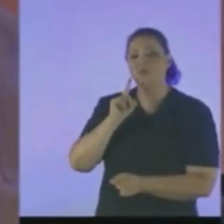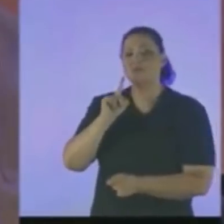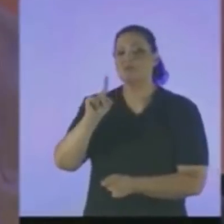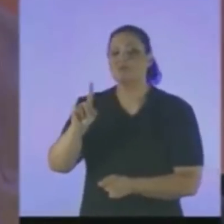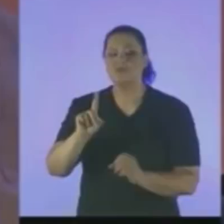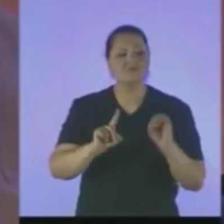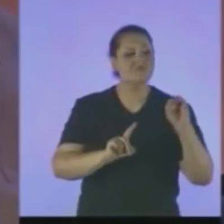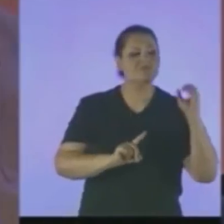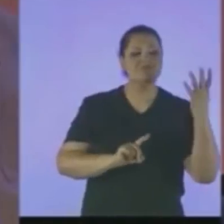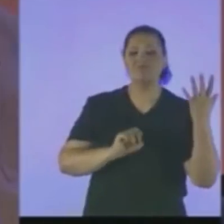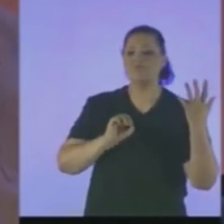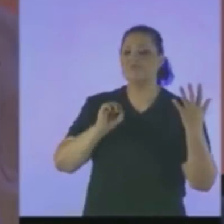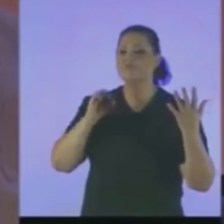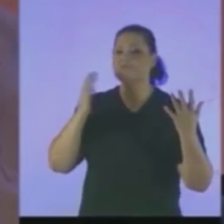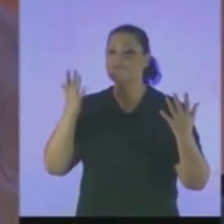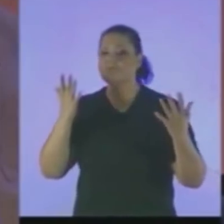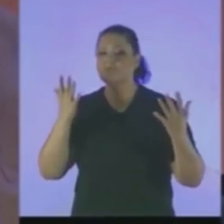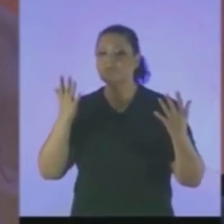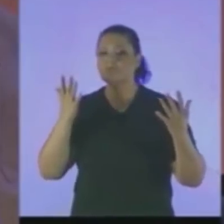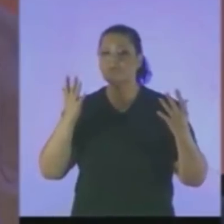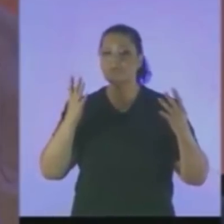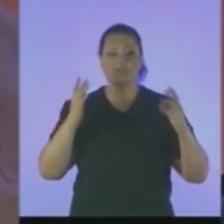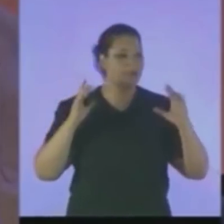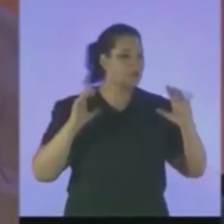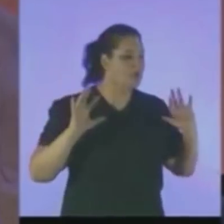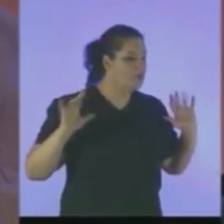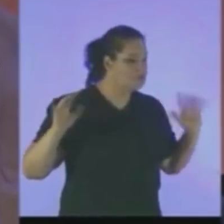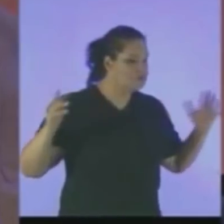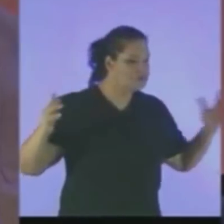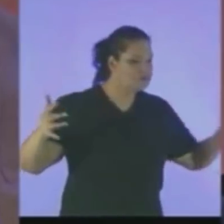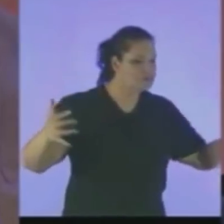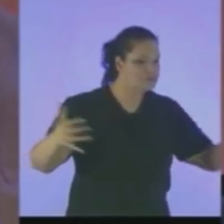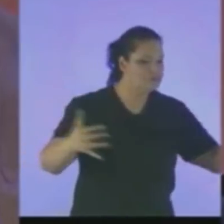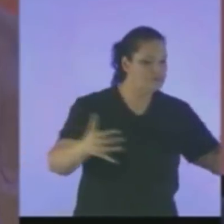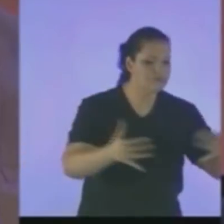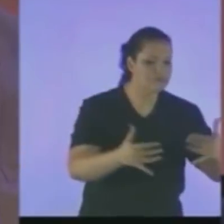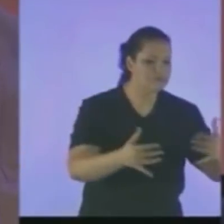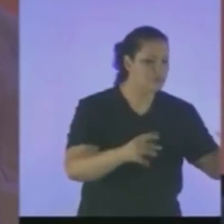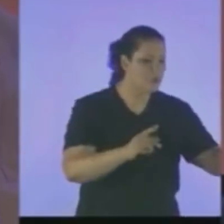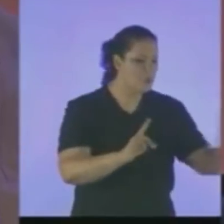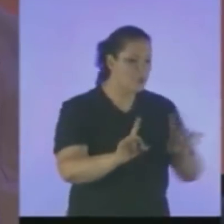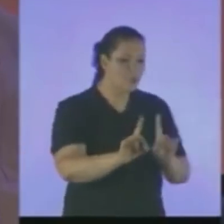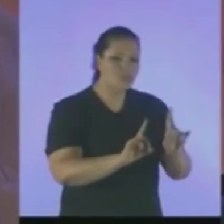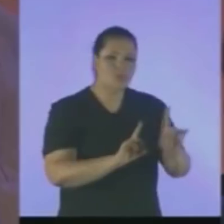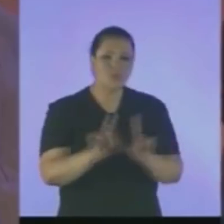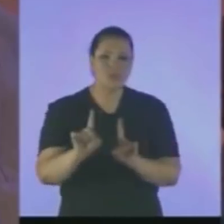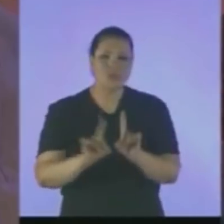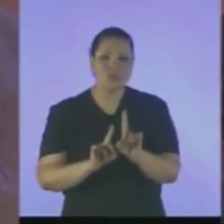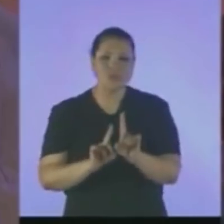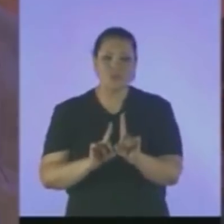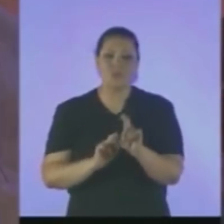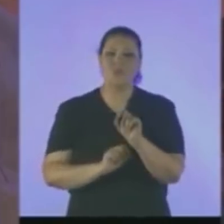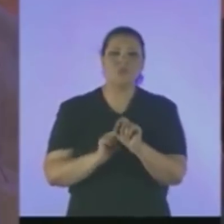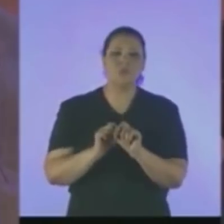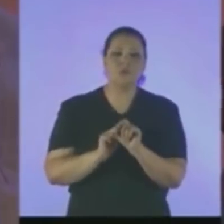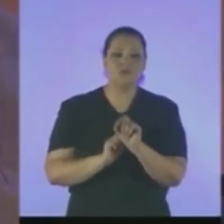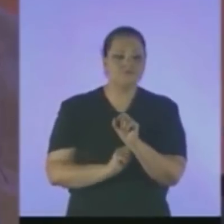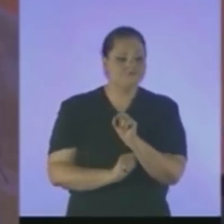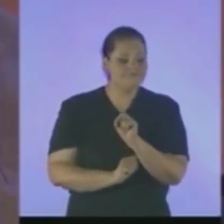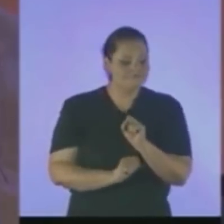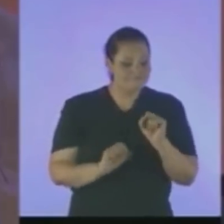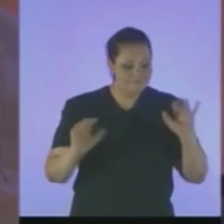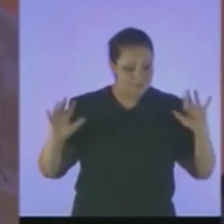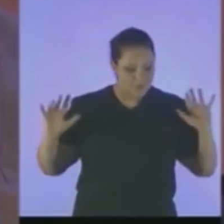potestade Reuniu junto ao seu sóbio Aqueles valores mais